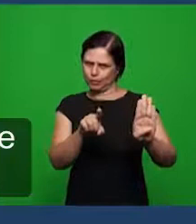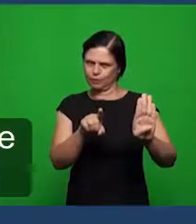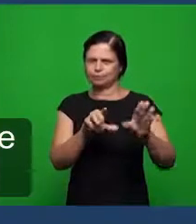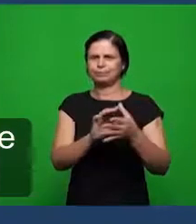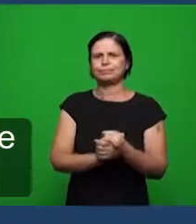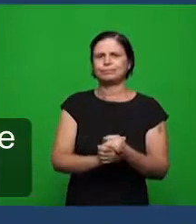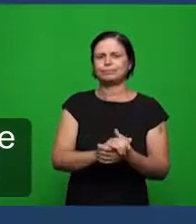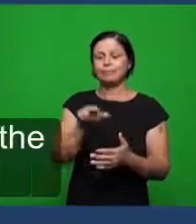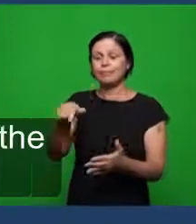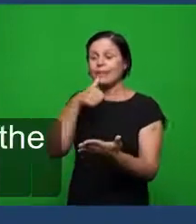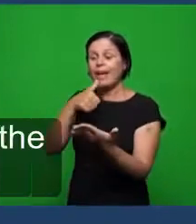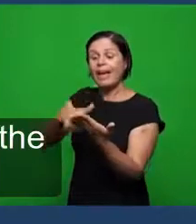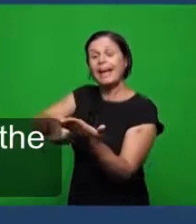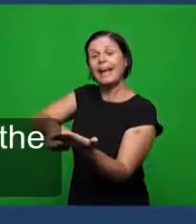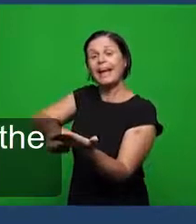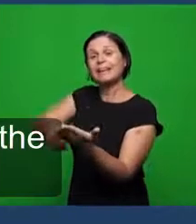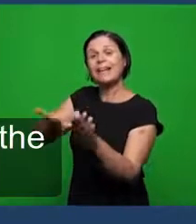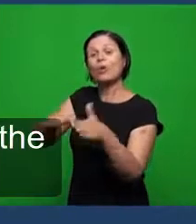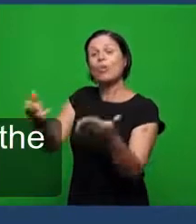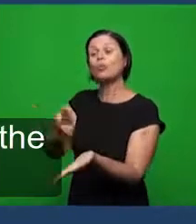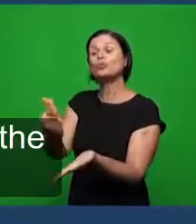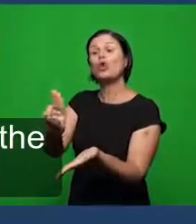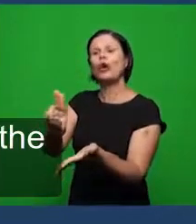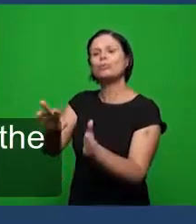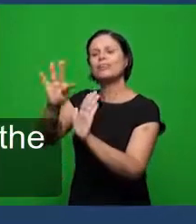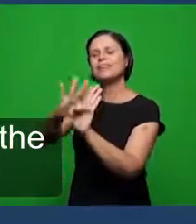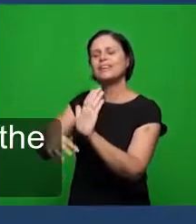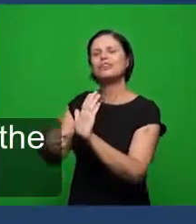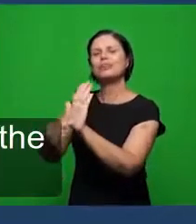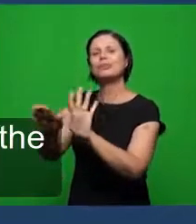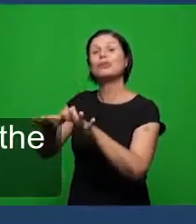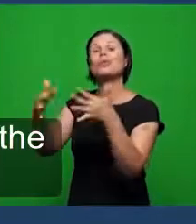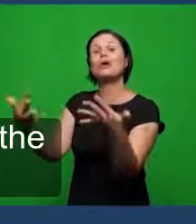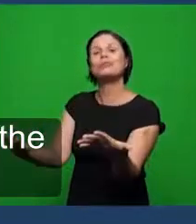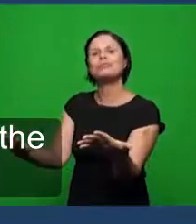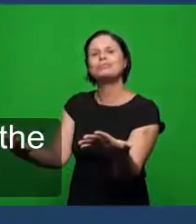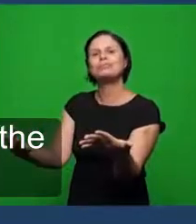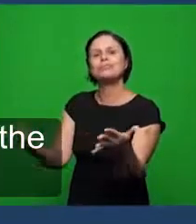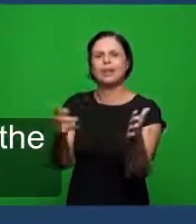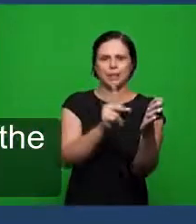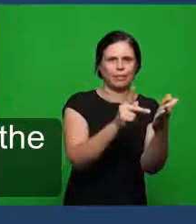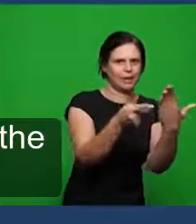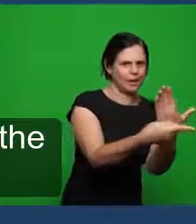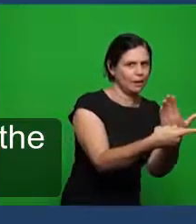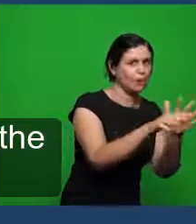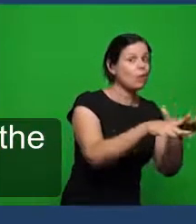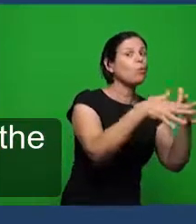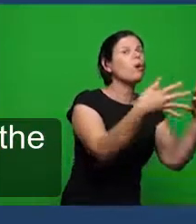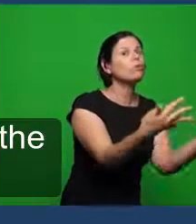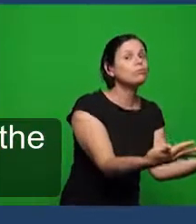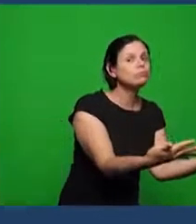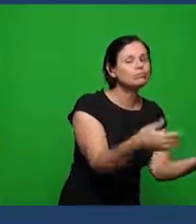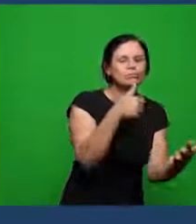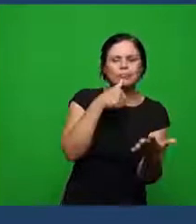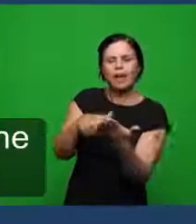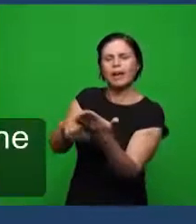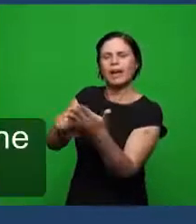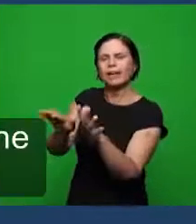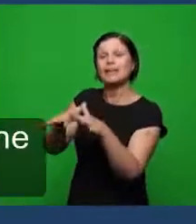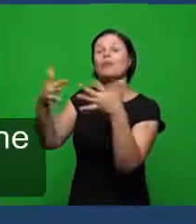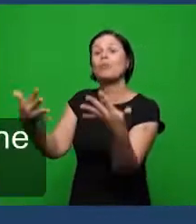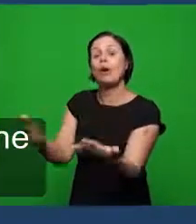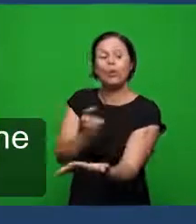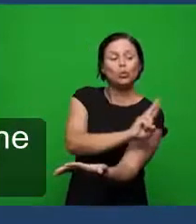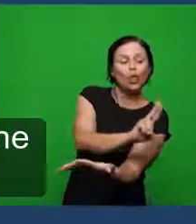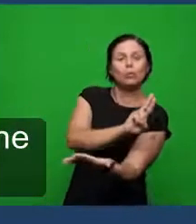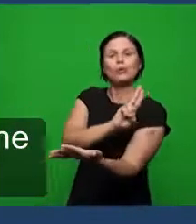da carta e o texto correspondente então é a parábola e a carta o